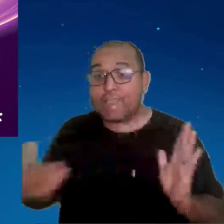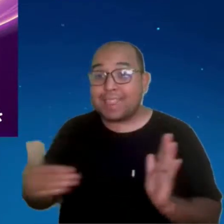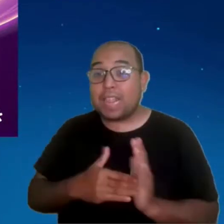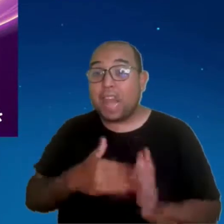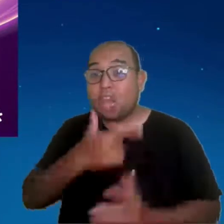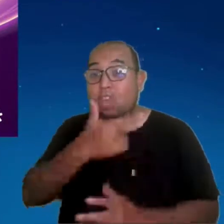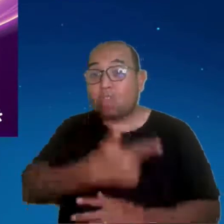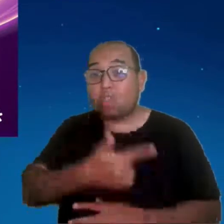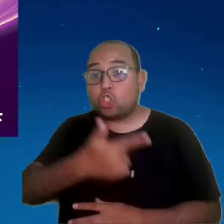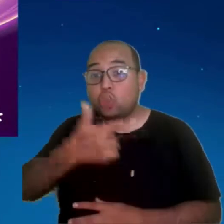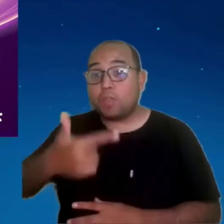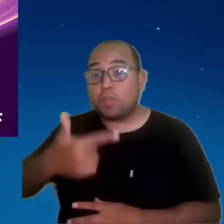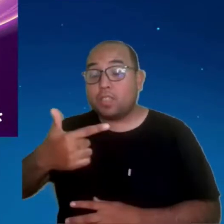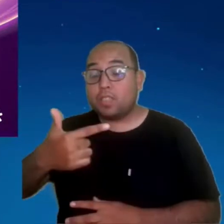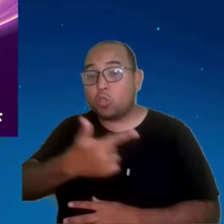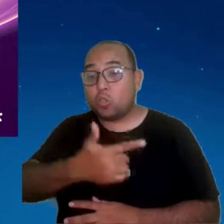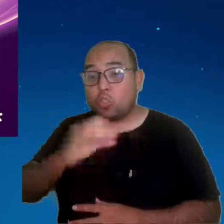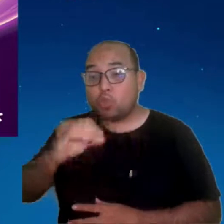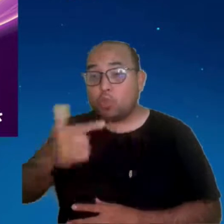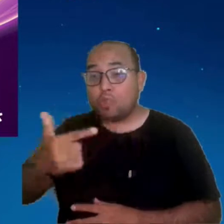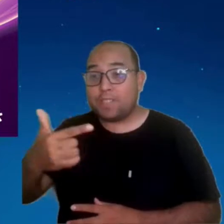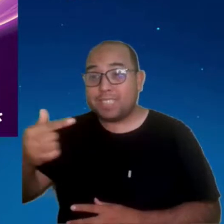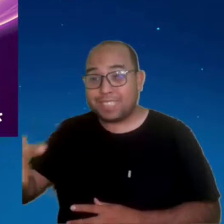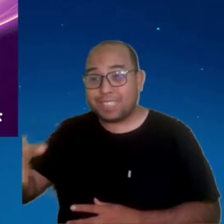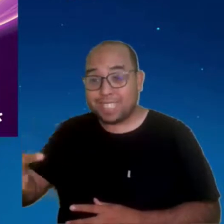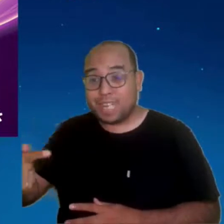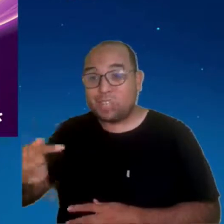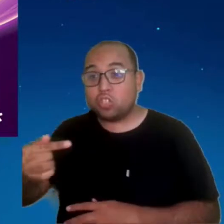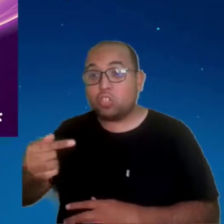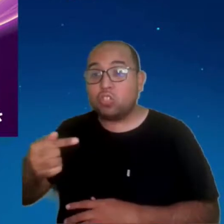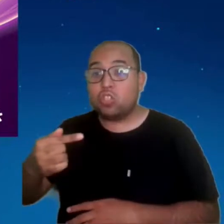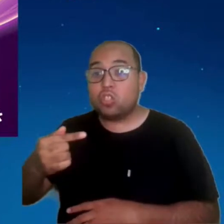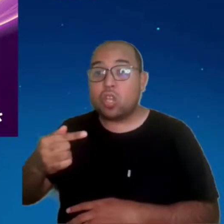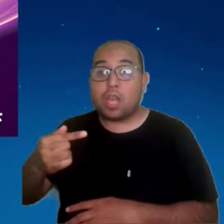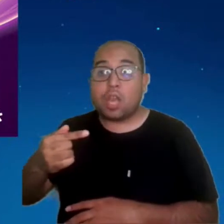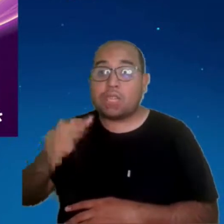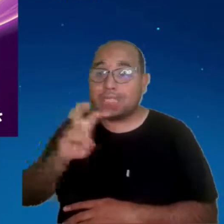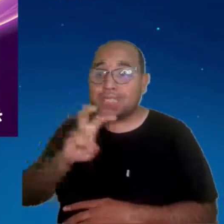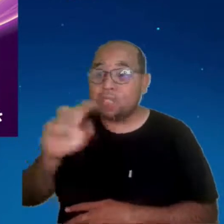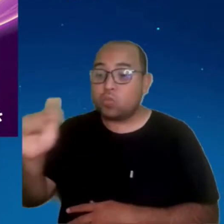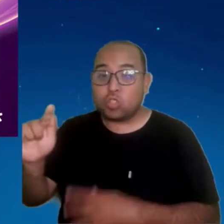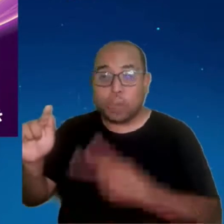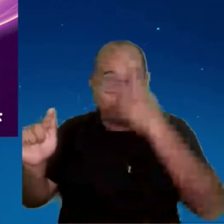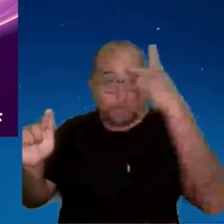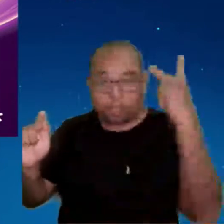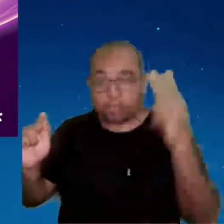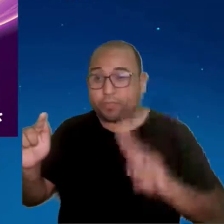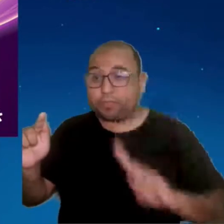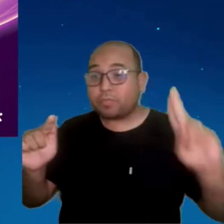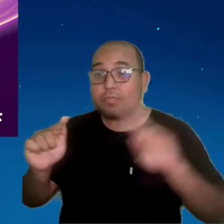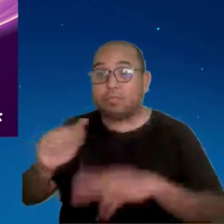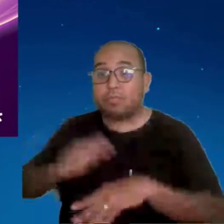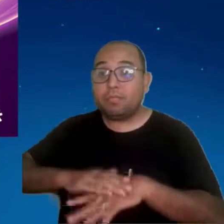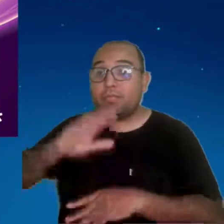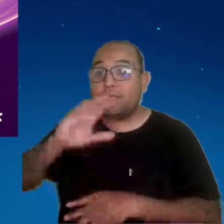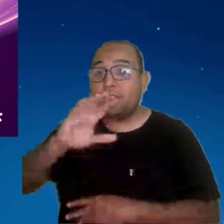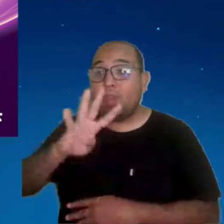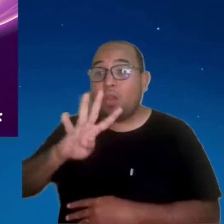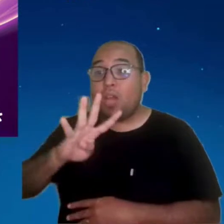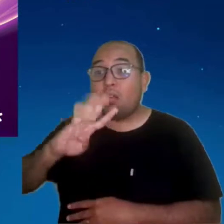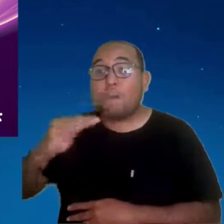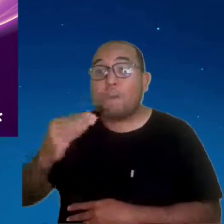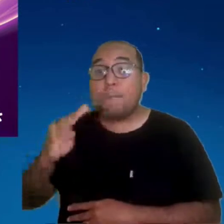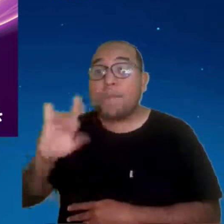acessando o 5G. Então 4 bilhões de pessoas vão estar acessando o 5G. E quando as pessoas começam a usar o